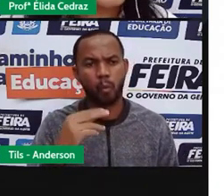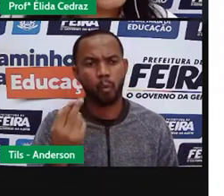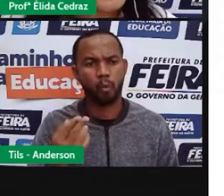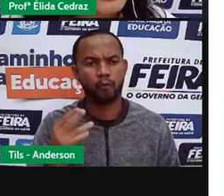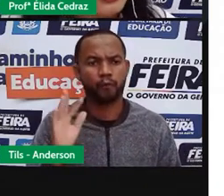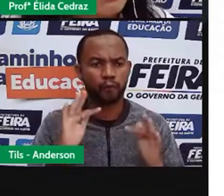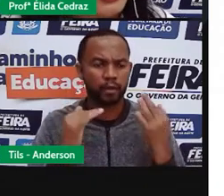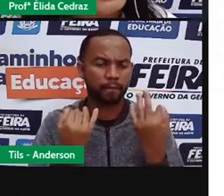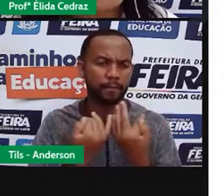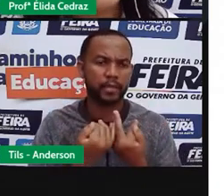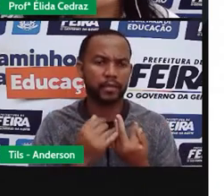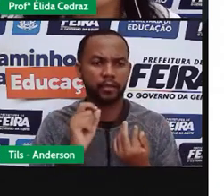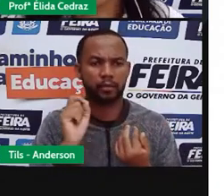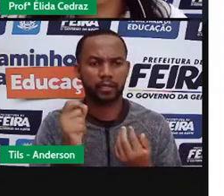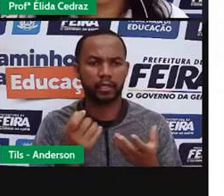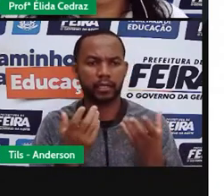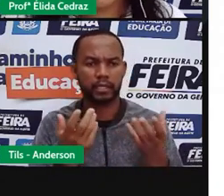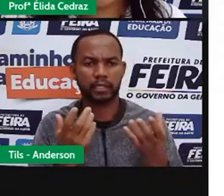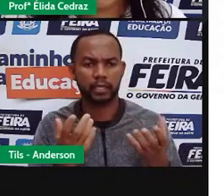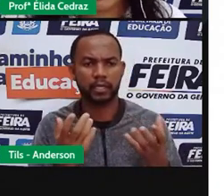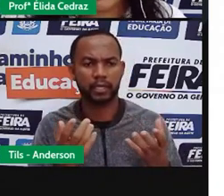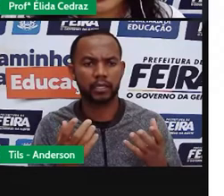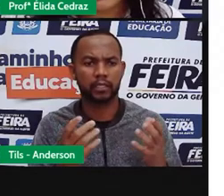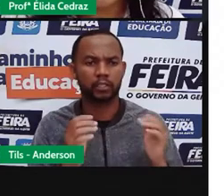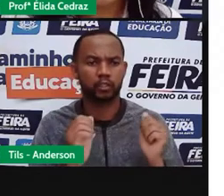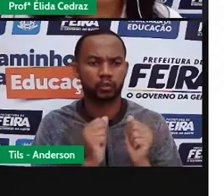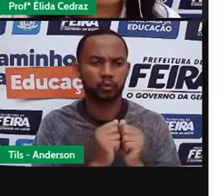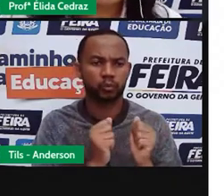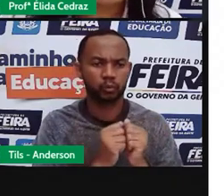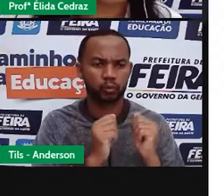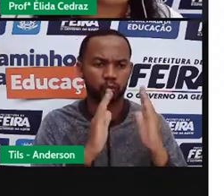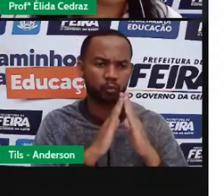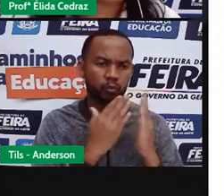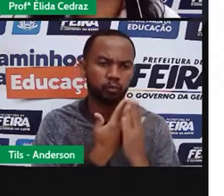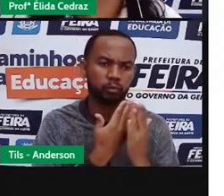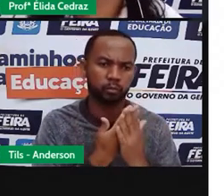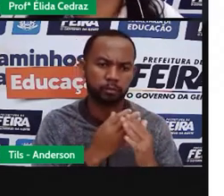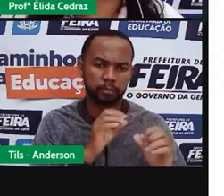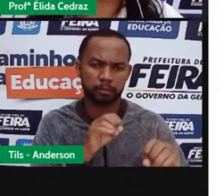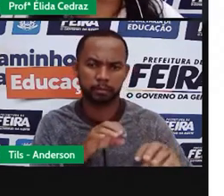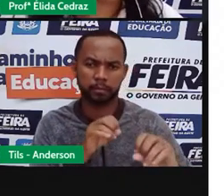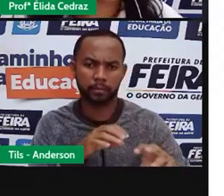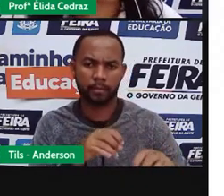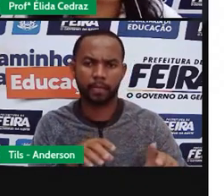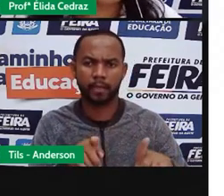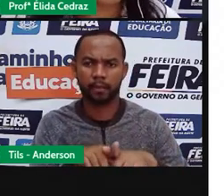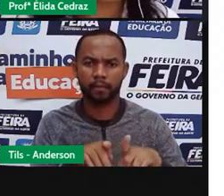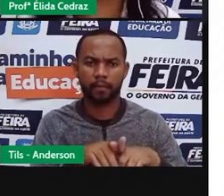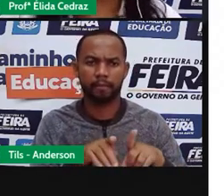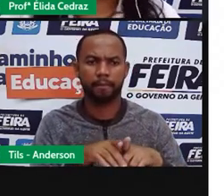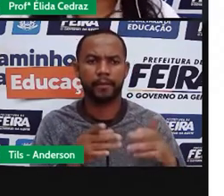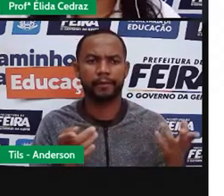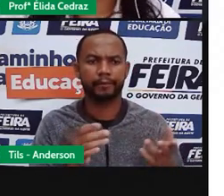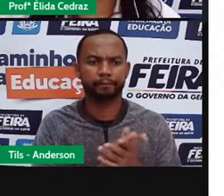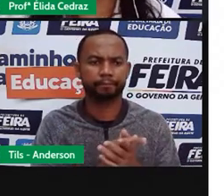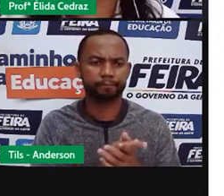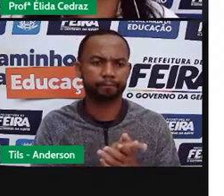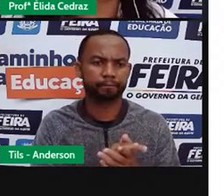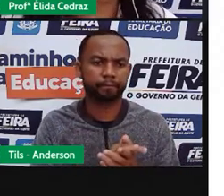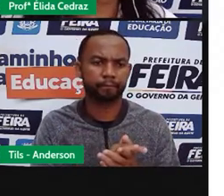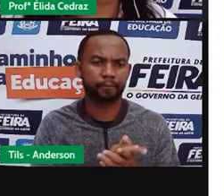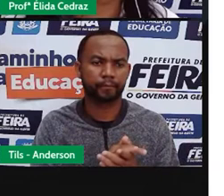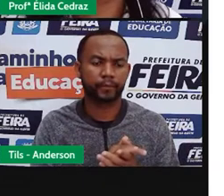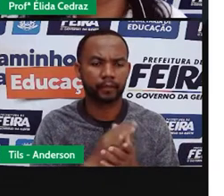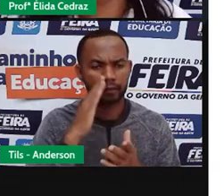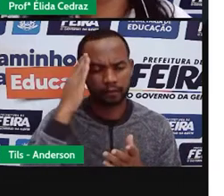participar daquele momento de aprendizado, para orientar melhor na hora de fazer as atividades, para também